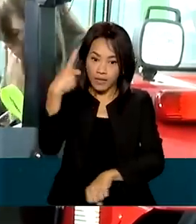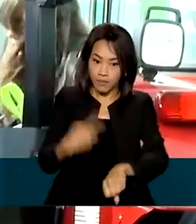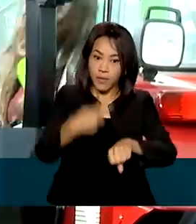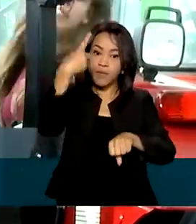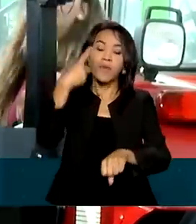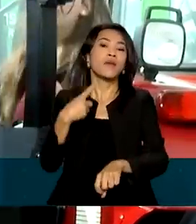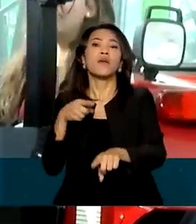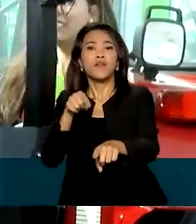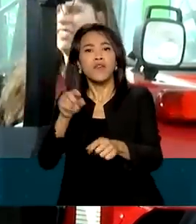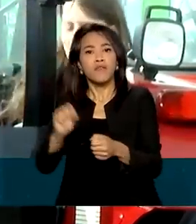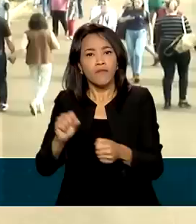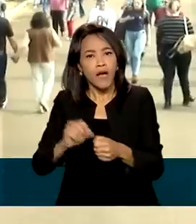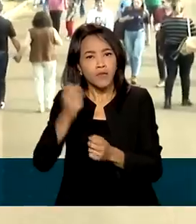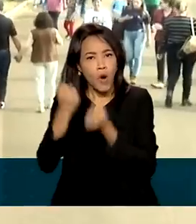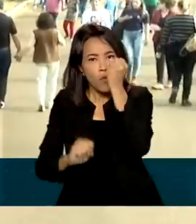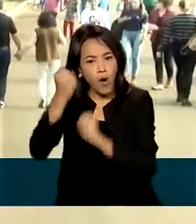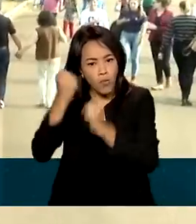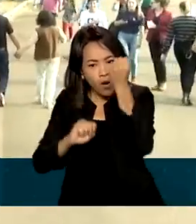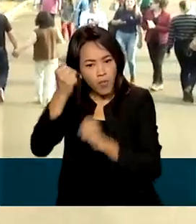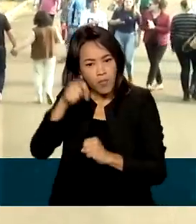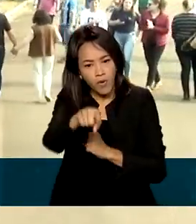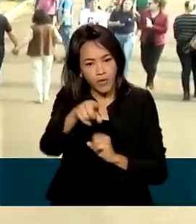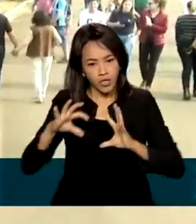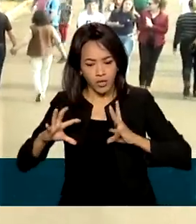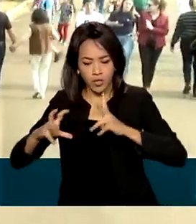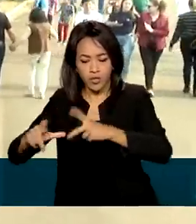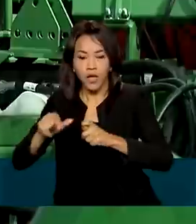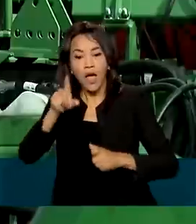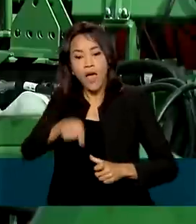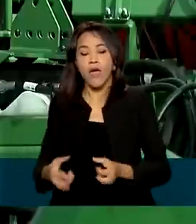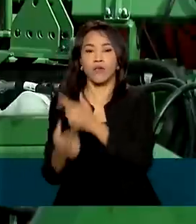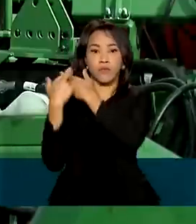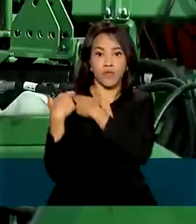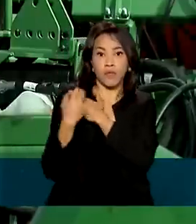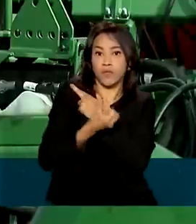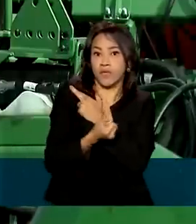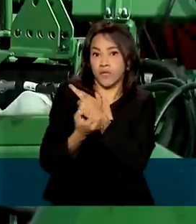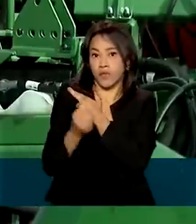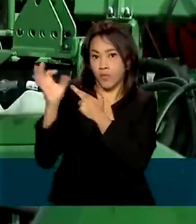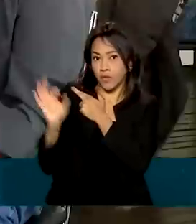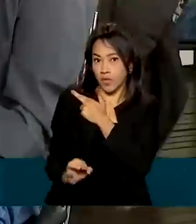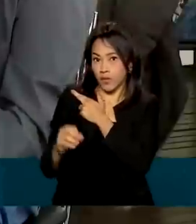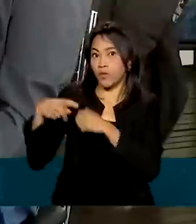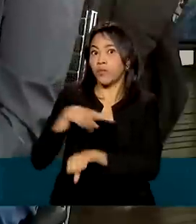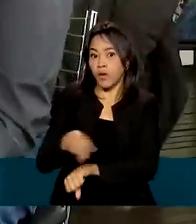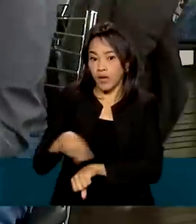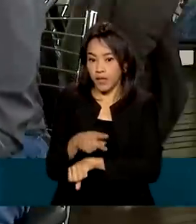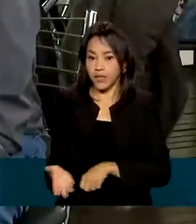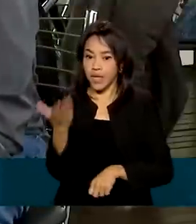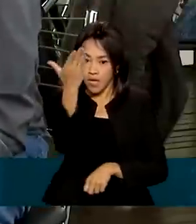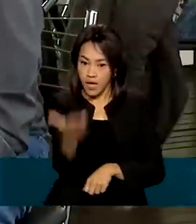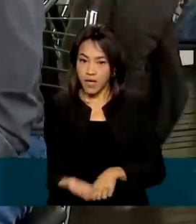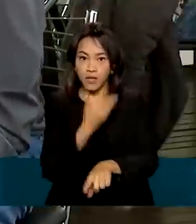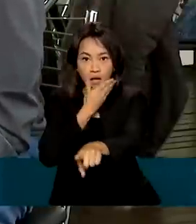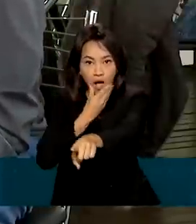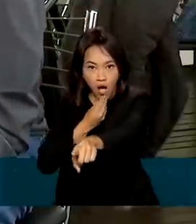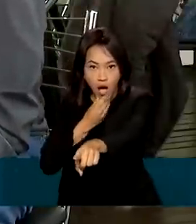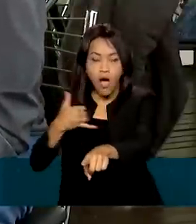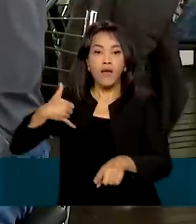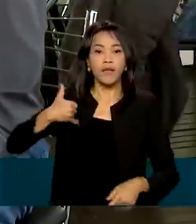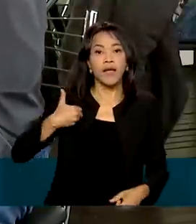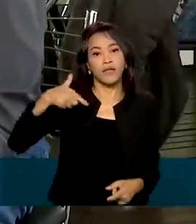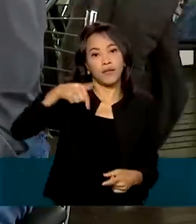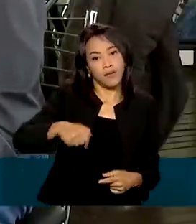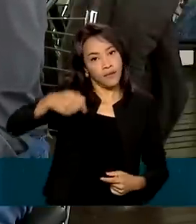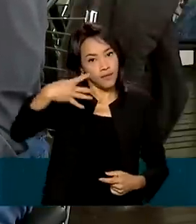fabricação do equipamento, sendo responsável por 60% de toda a produção no país. Este produtor rural tem 74